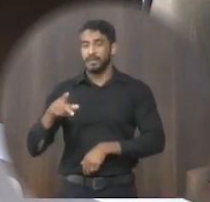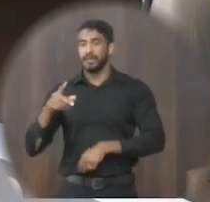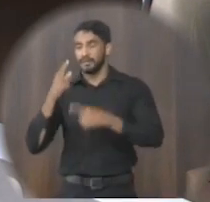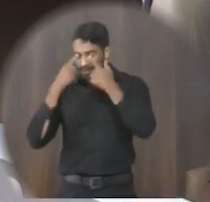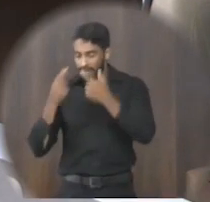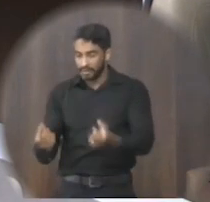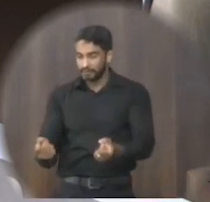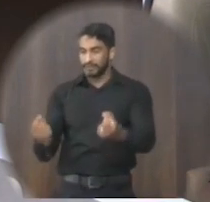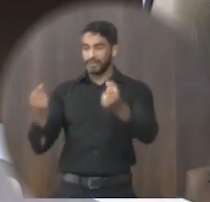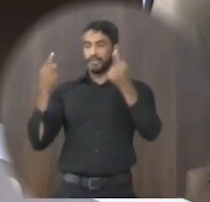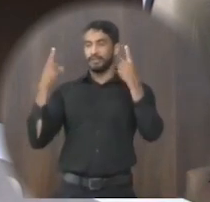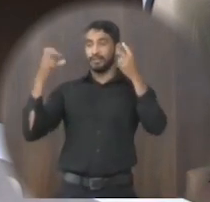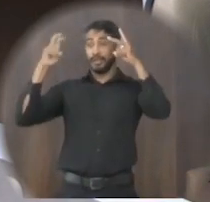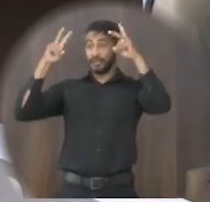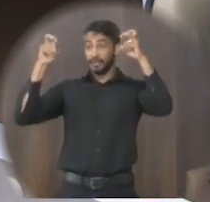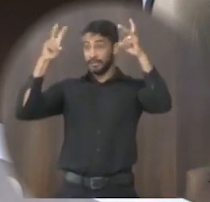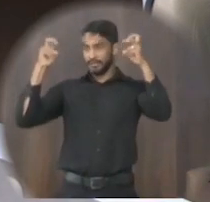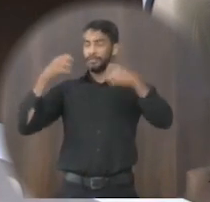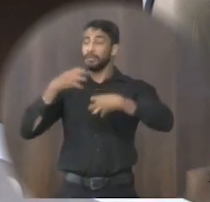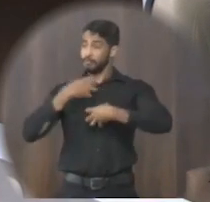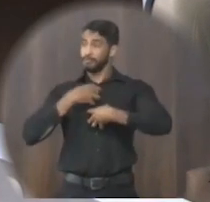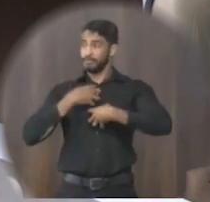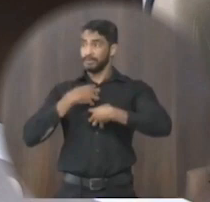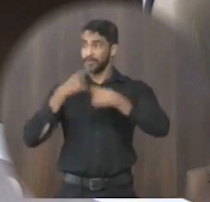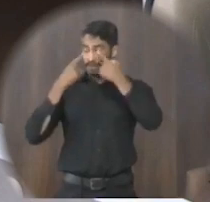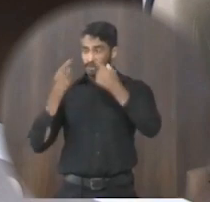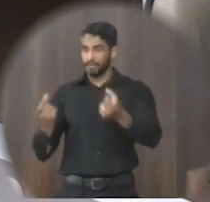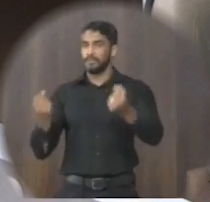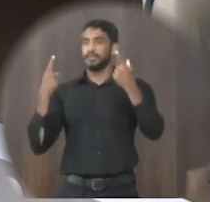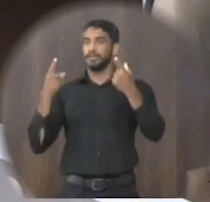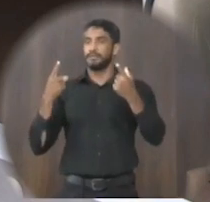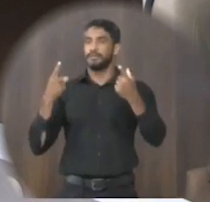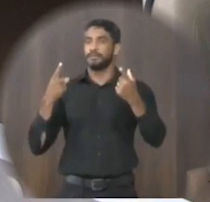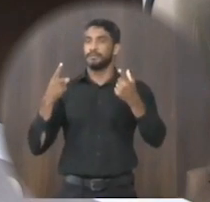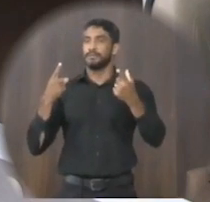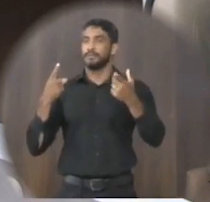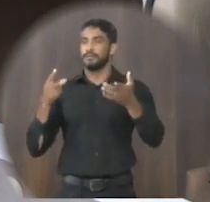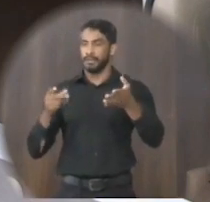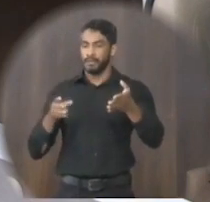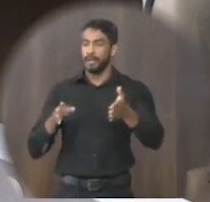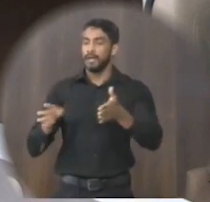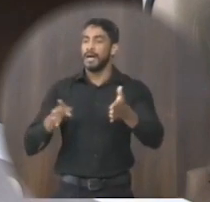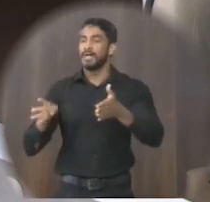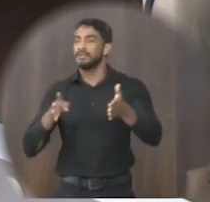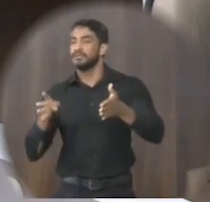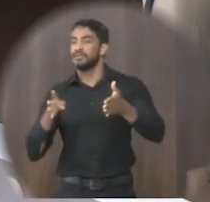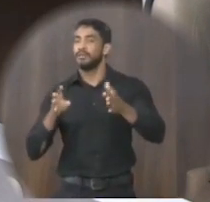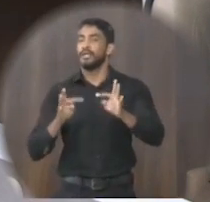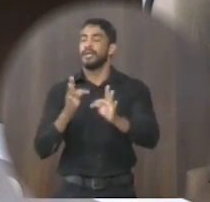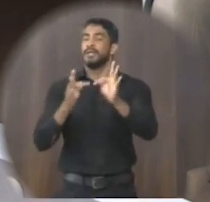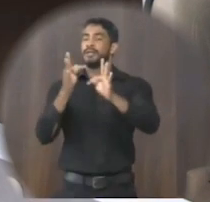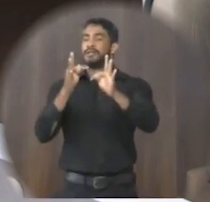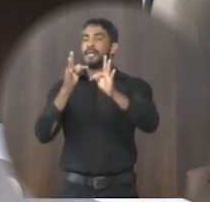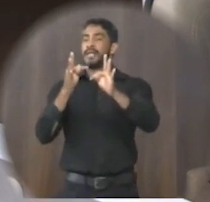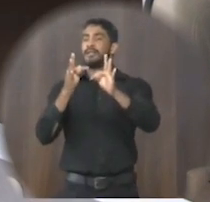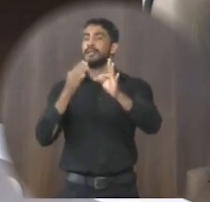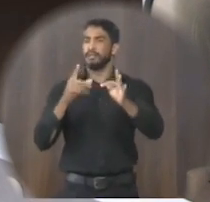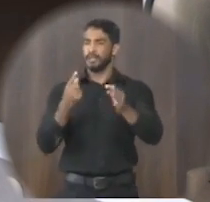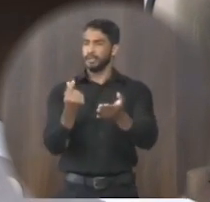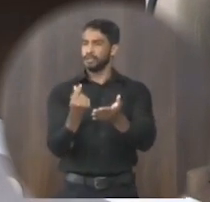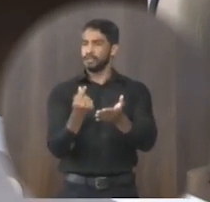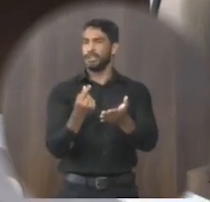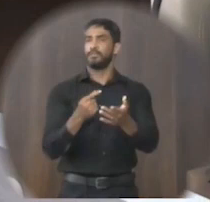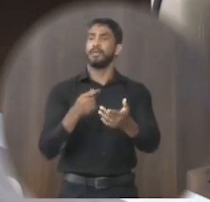aspas por que eu me sinto ignorado tem assessoria técnica a prefeitura tem verba tem dinheiro e por que o não o